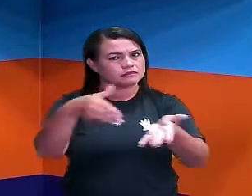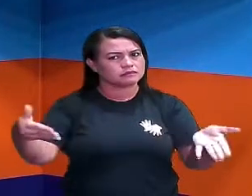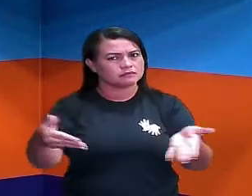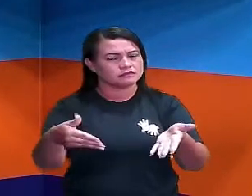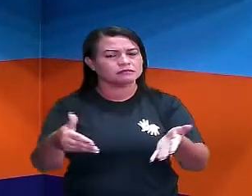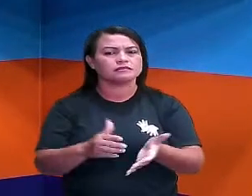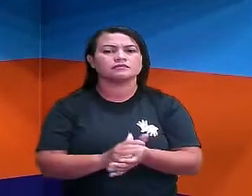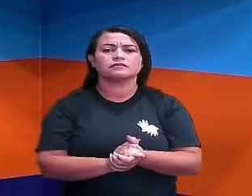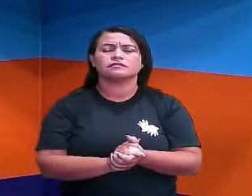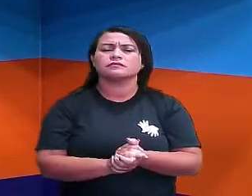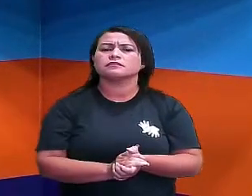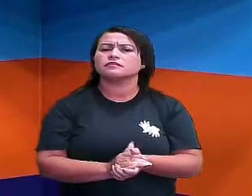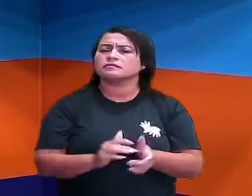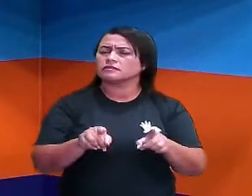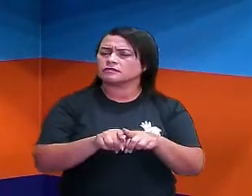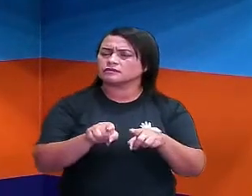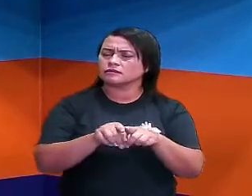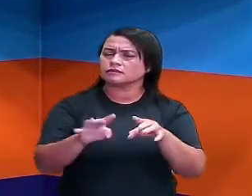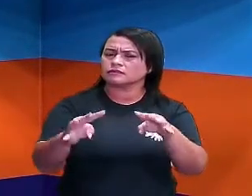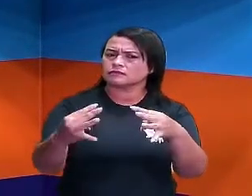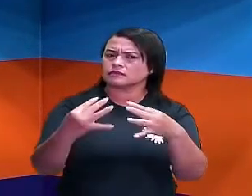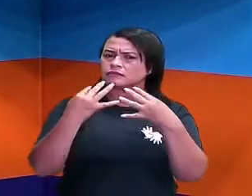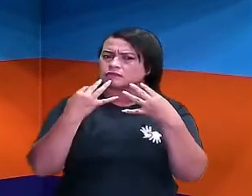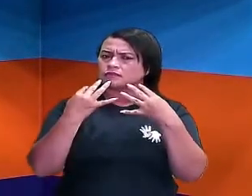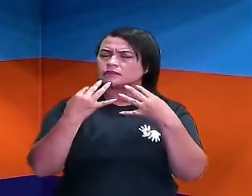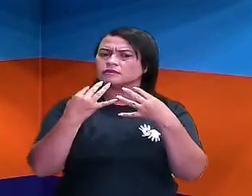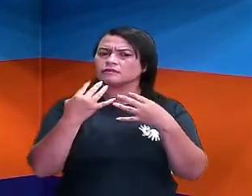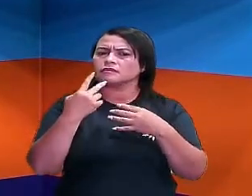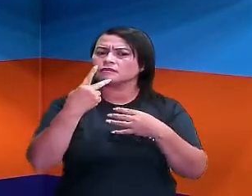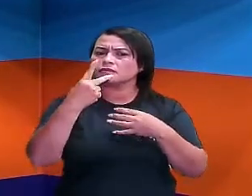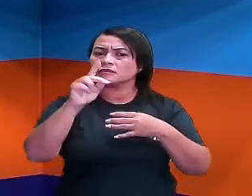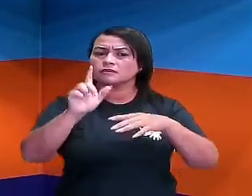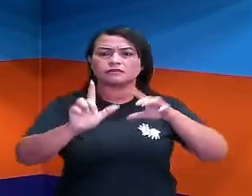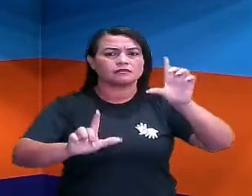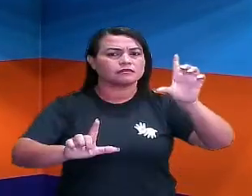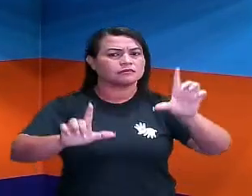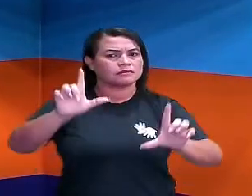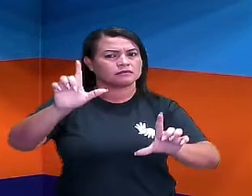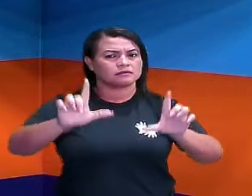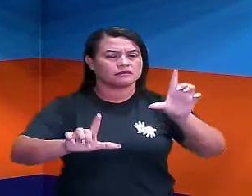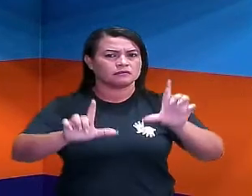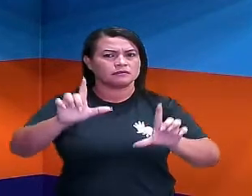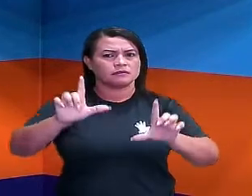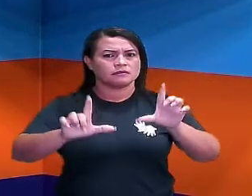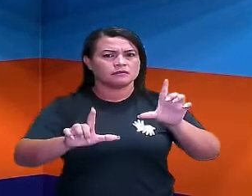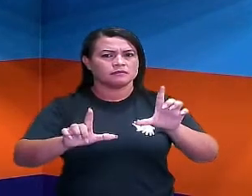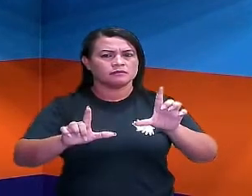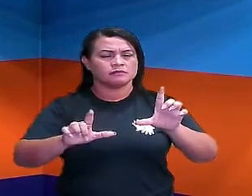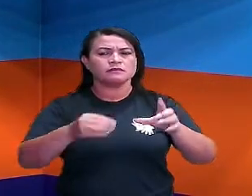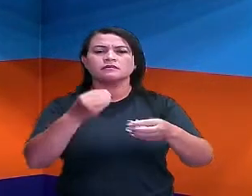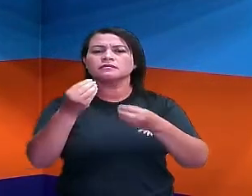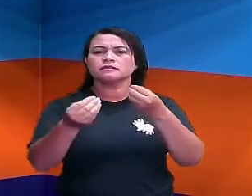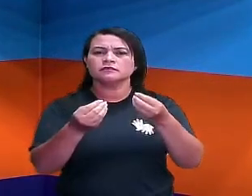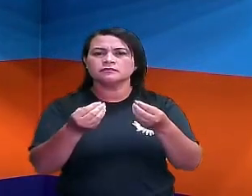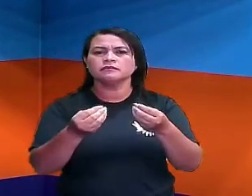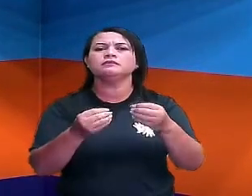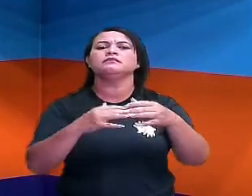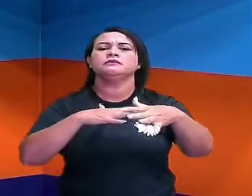E outra, preste bem atenção, a sua TV aí de casa, ela é medida em